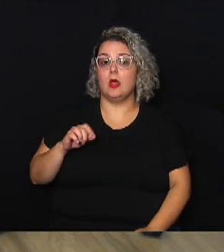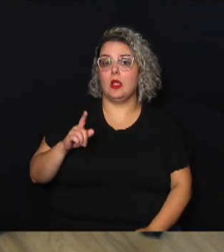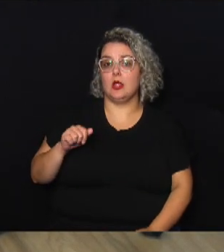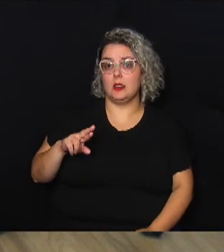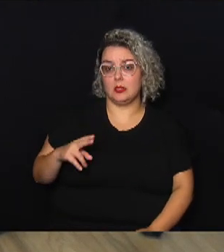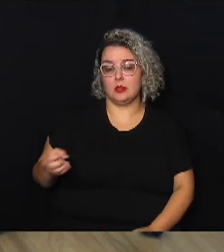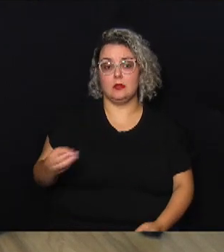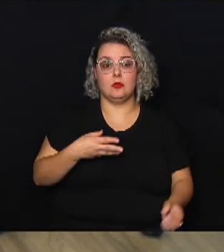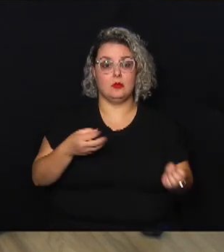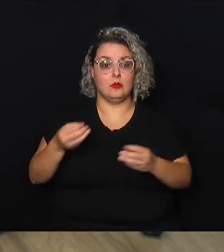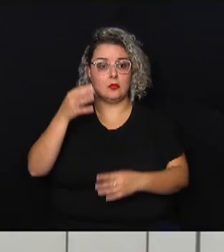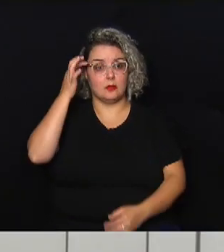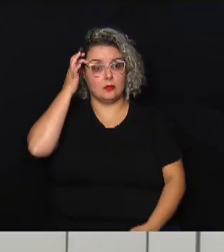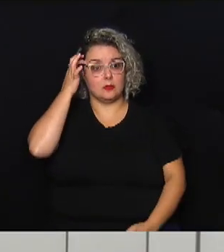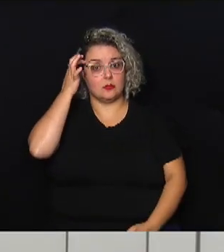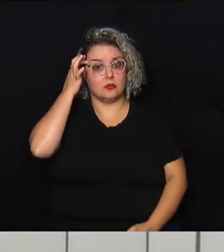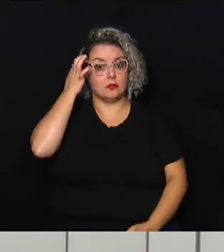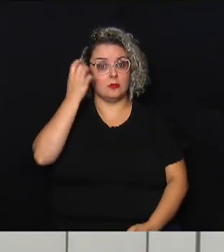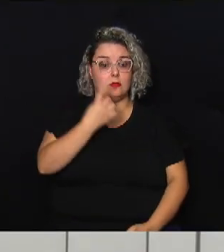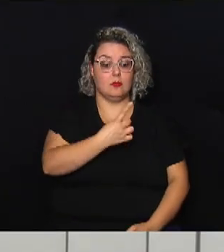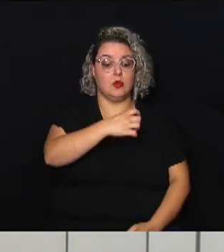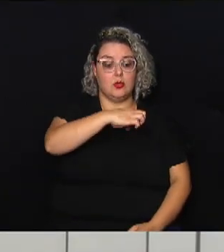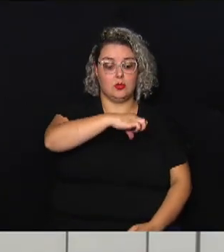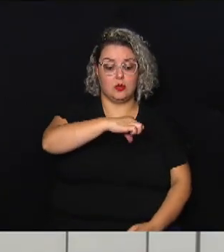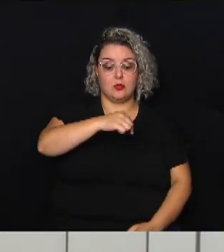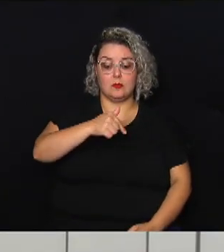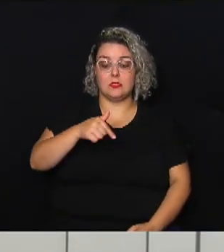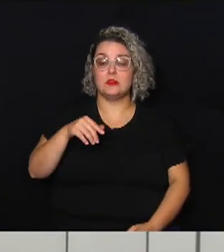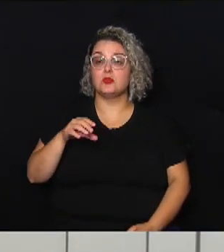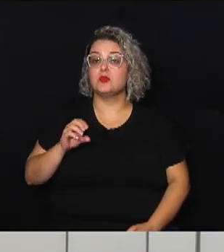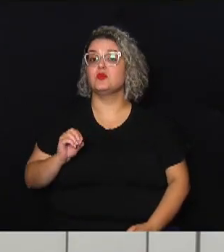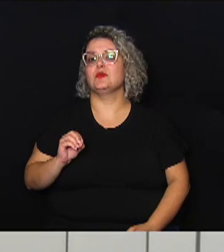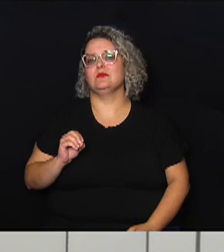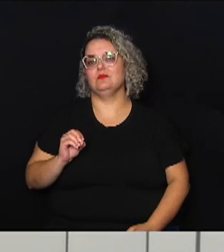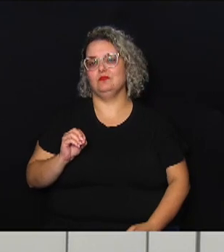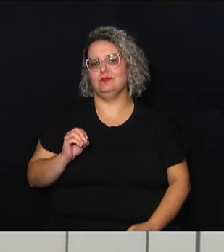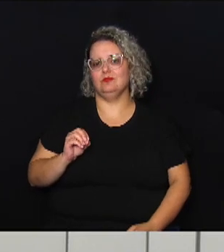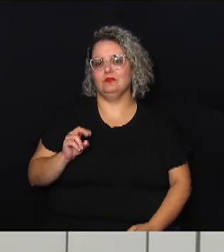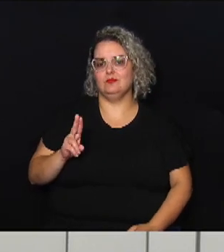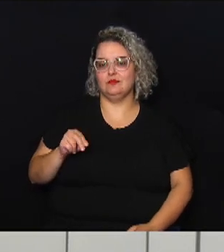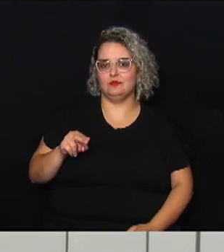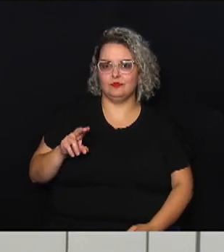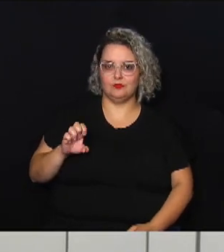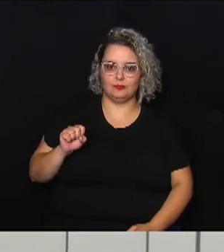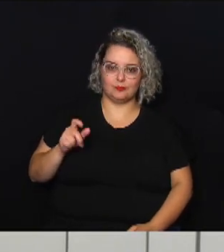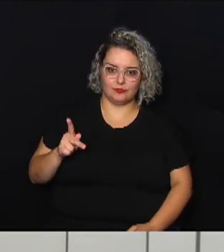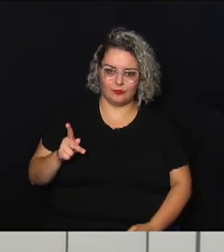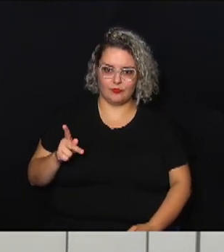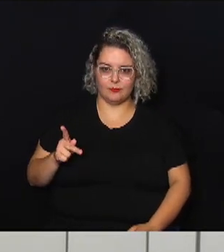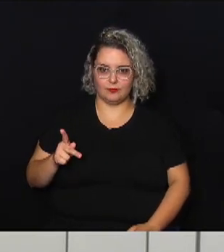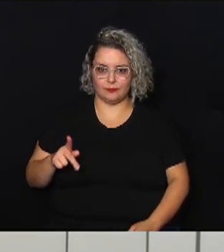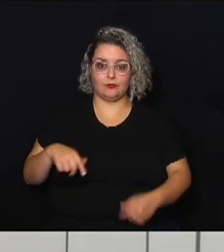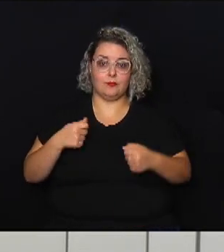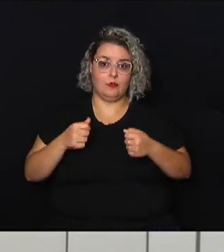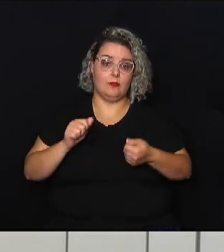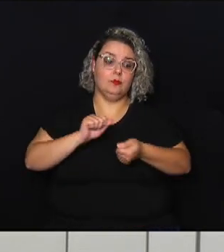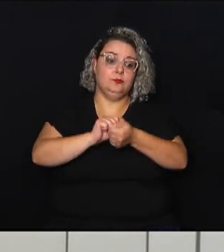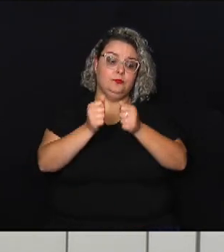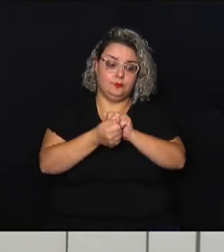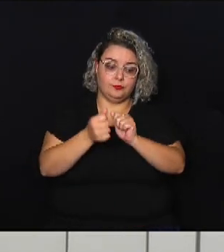foram instalados na década de 1970 pela Unesp então que é preciso haver toda uma